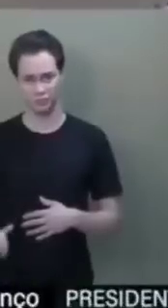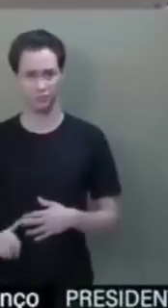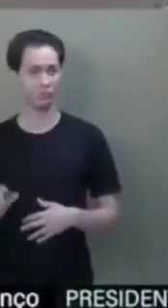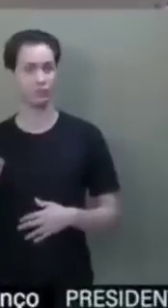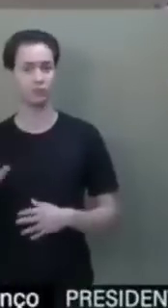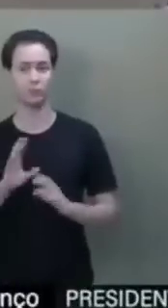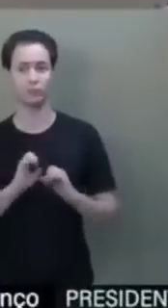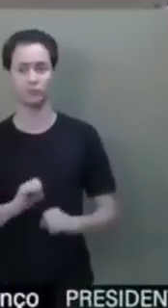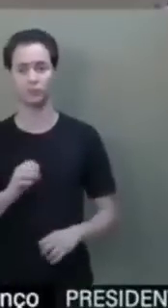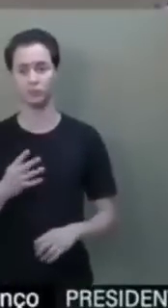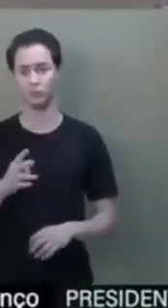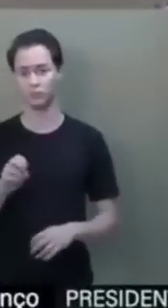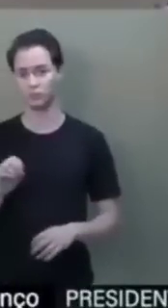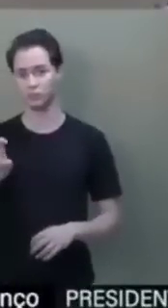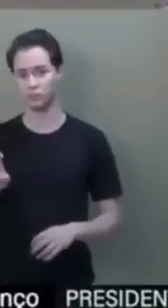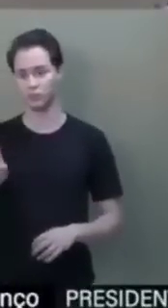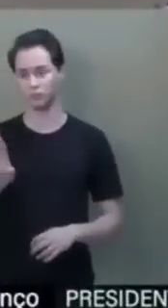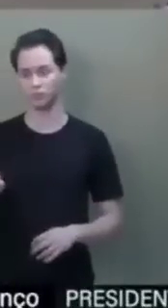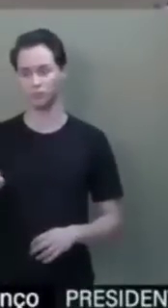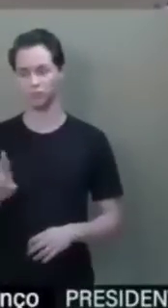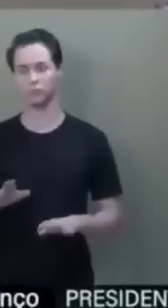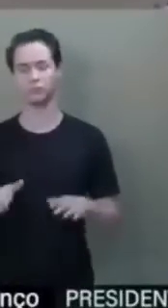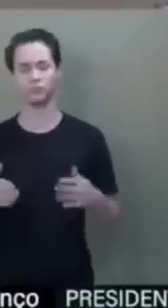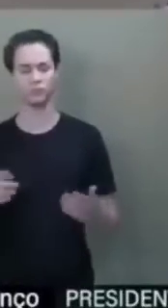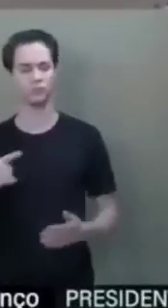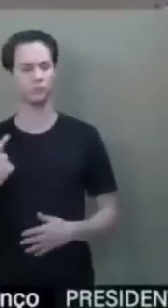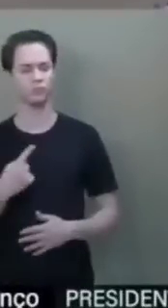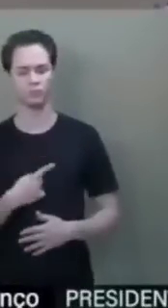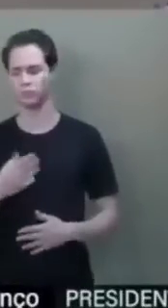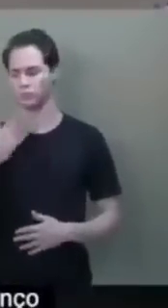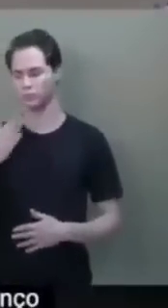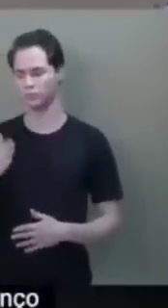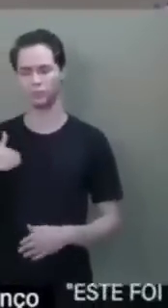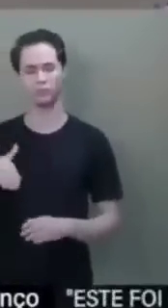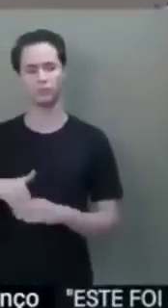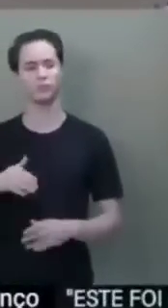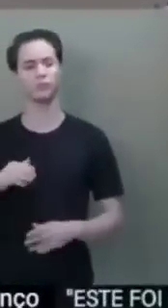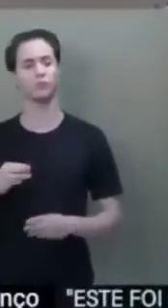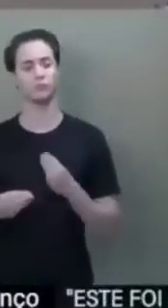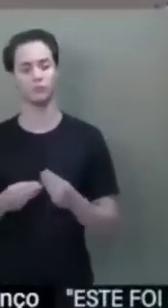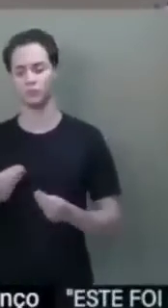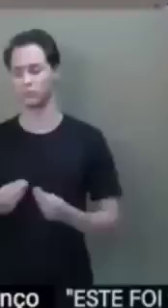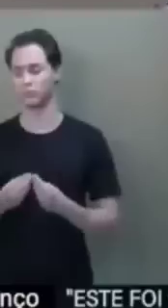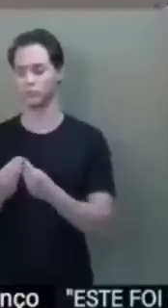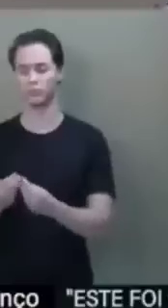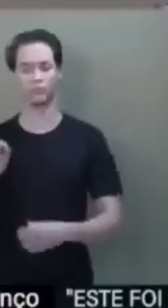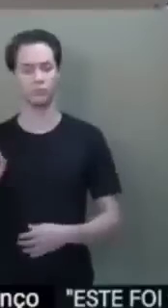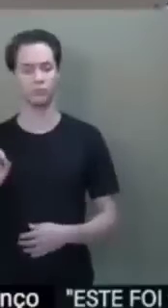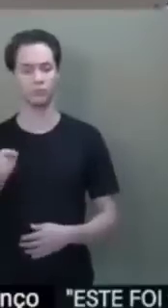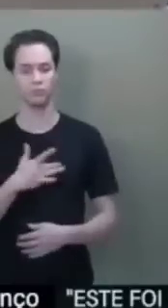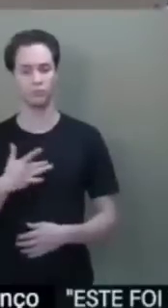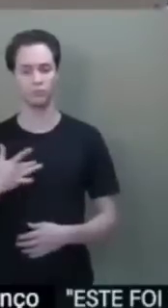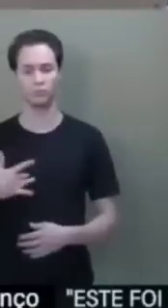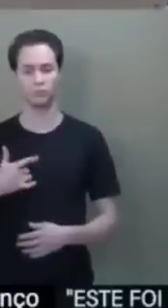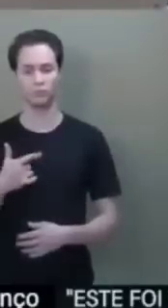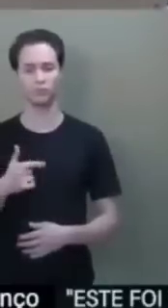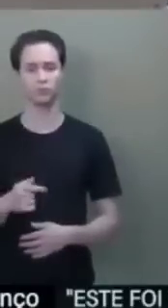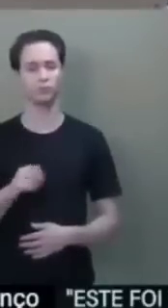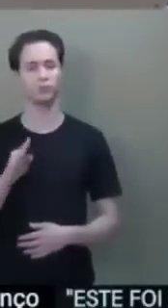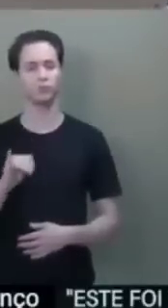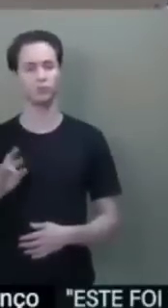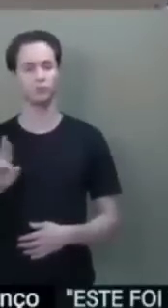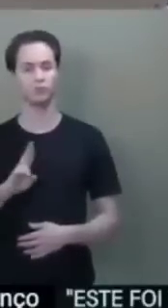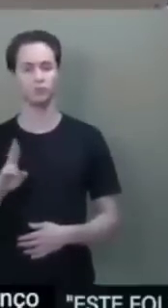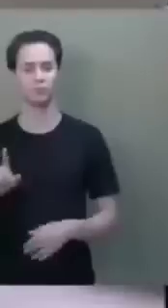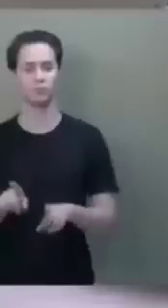apenas 405 reais. Colocamos para a saúde 22,7 bilhões de reais, além do